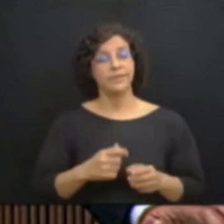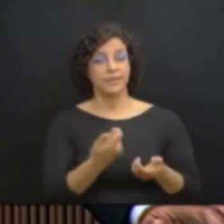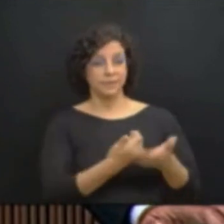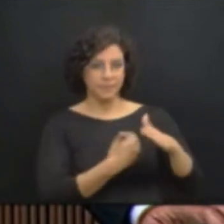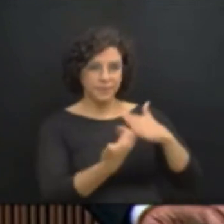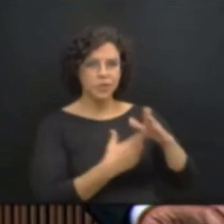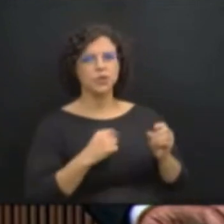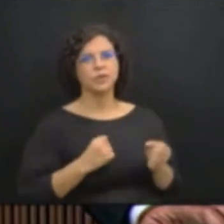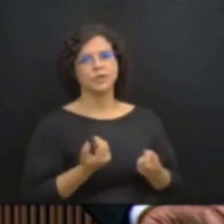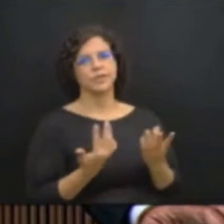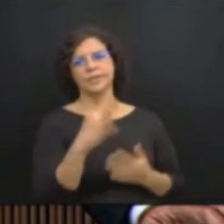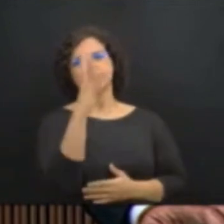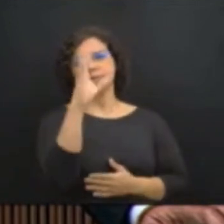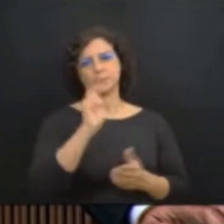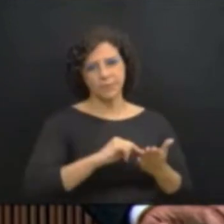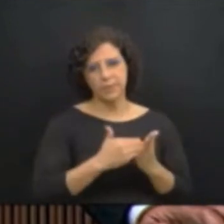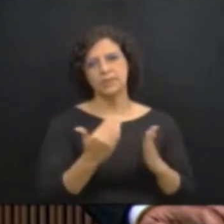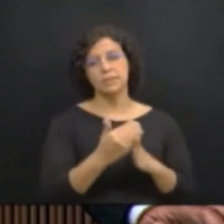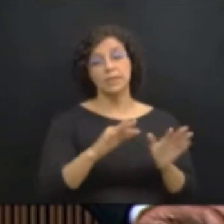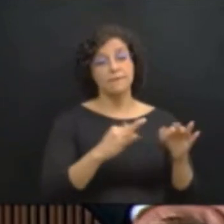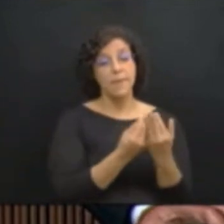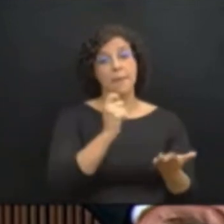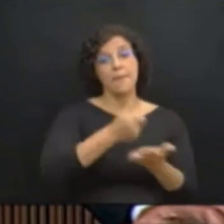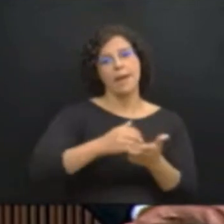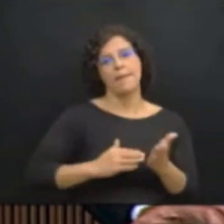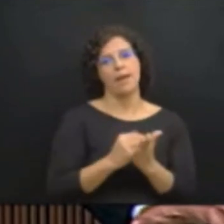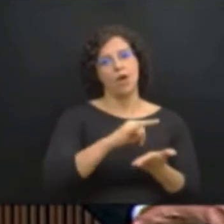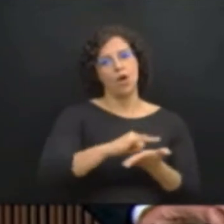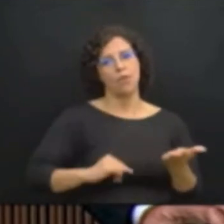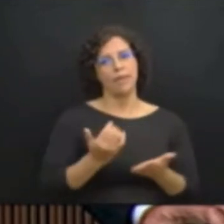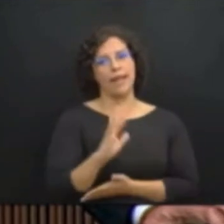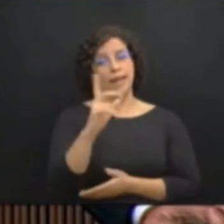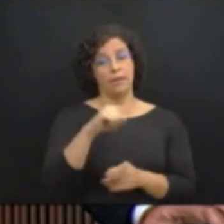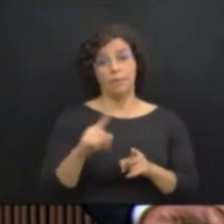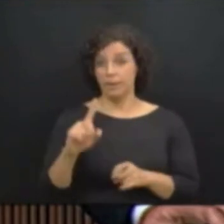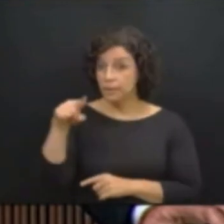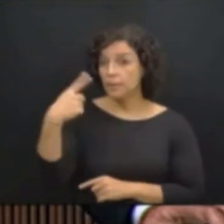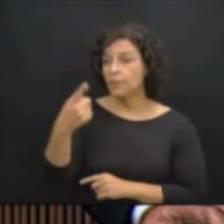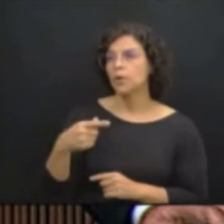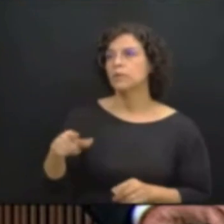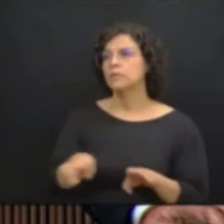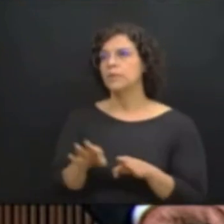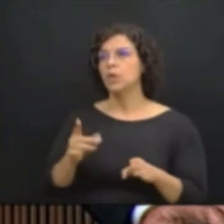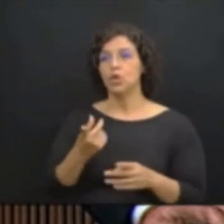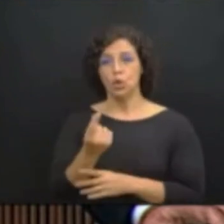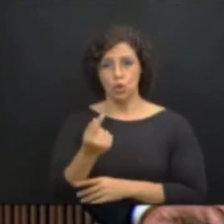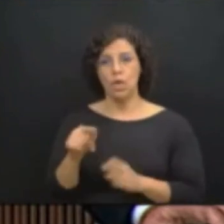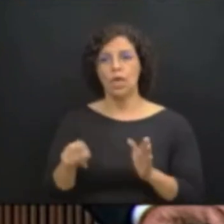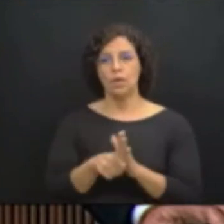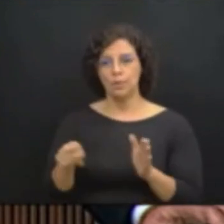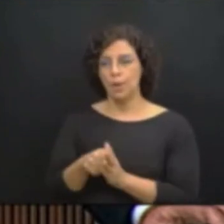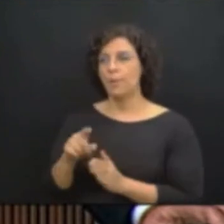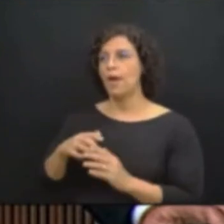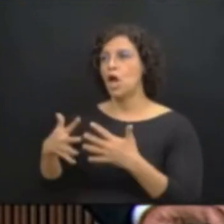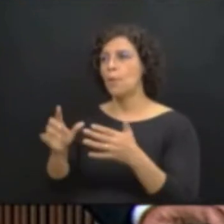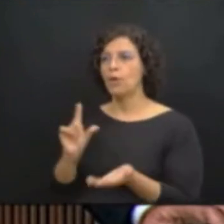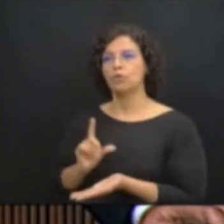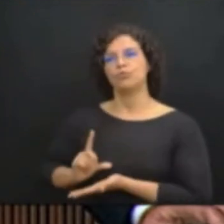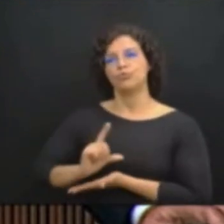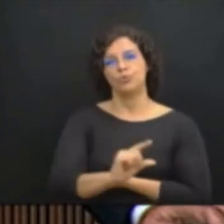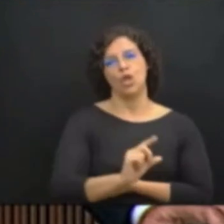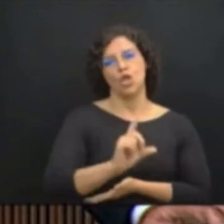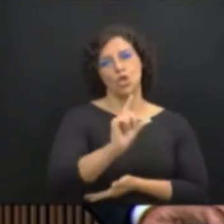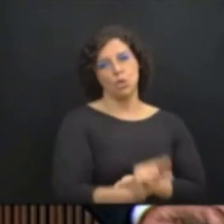empresas, ficará mais cara para as famílias paranaenses. E na sequência, o investimento irá diminuir.